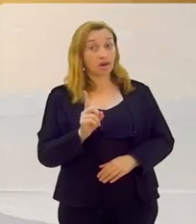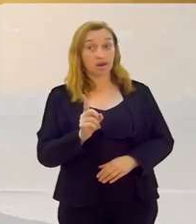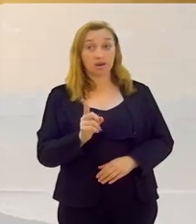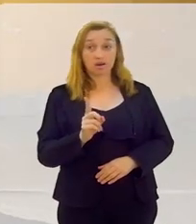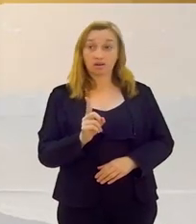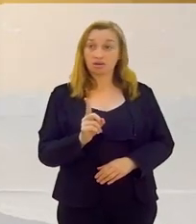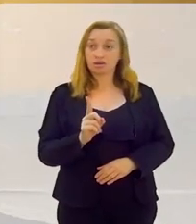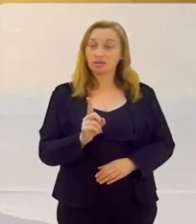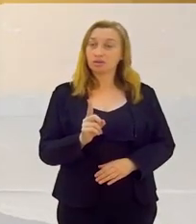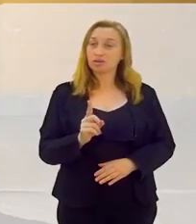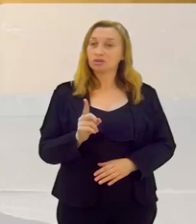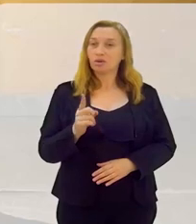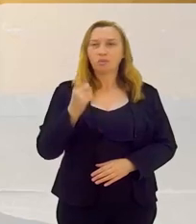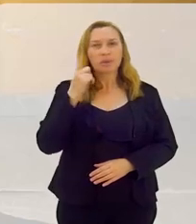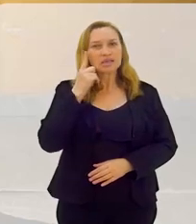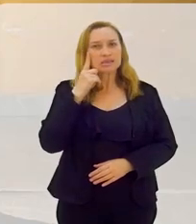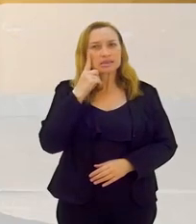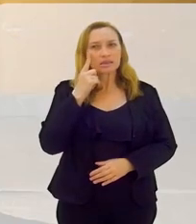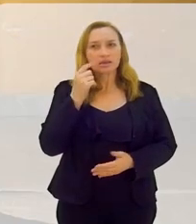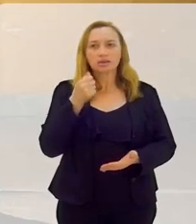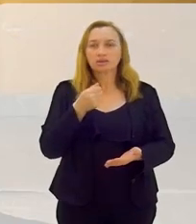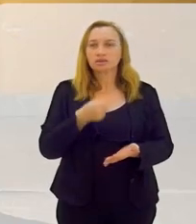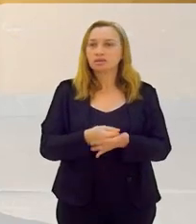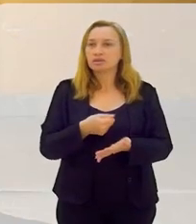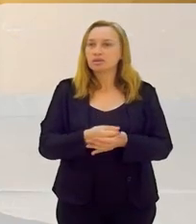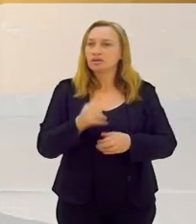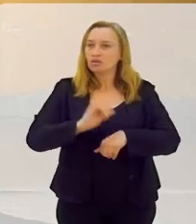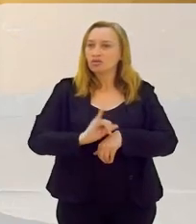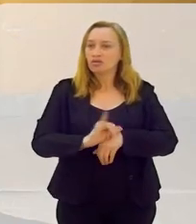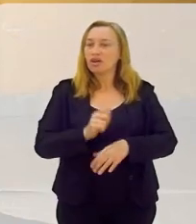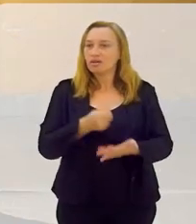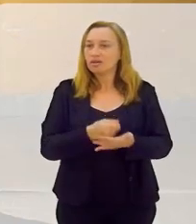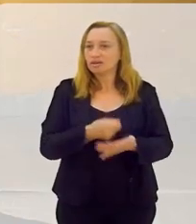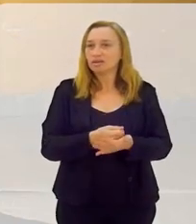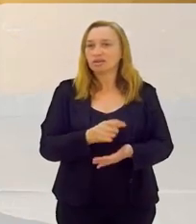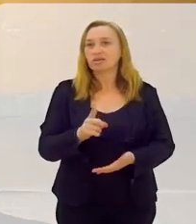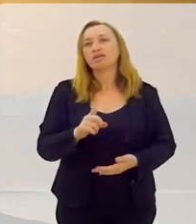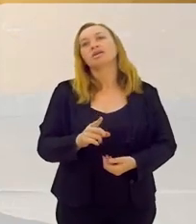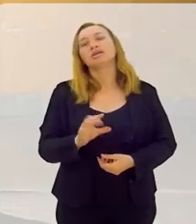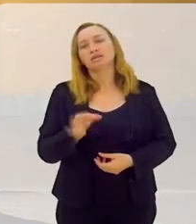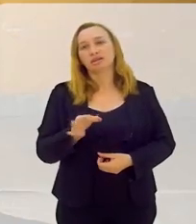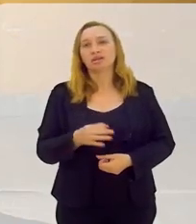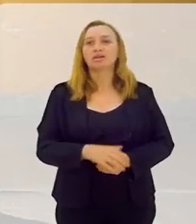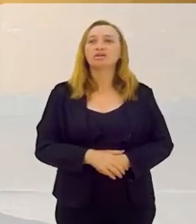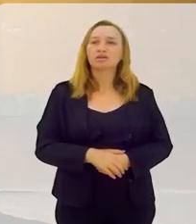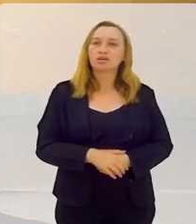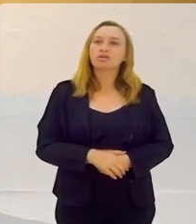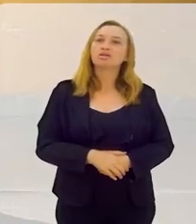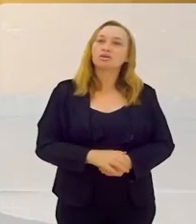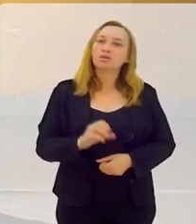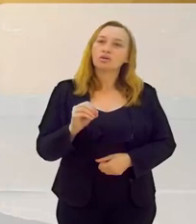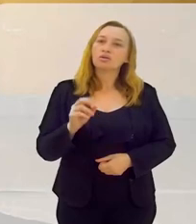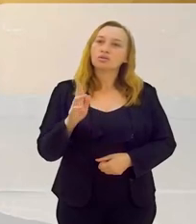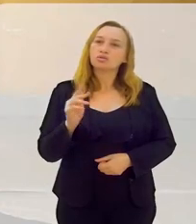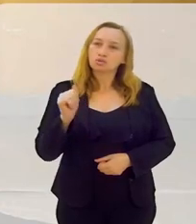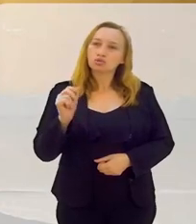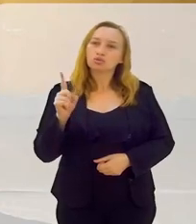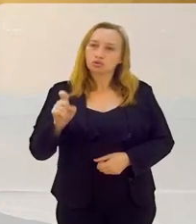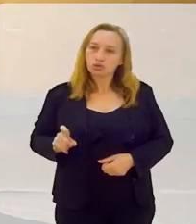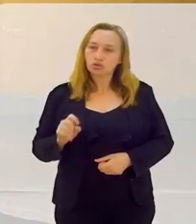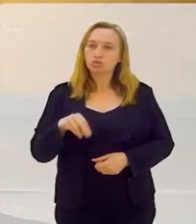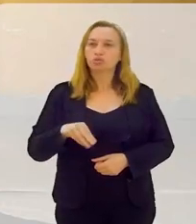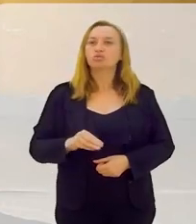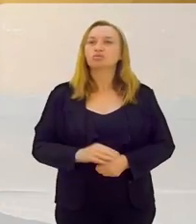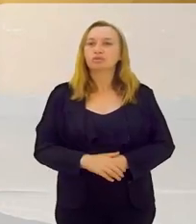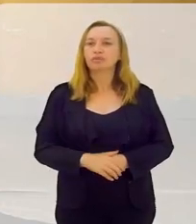meu pai santo. tem alguém batendo ali no cerro. Meu falecido pai de santo era de Ogum. então ele está presente, né? Isso. Ele está...